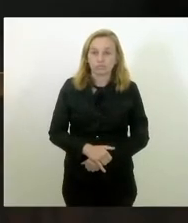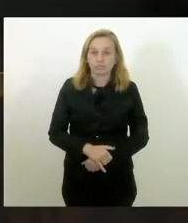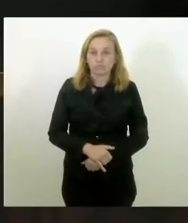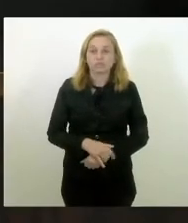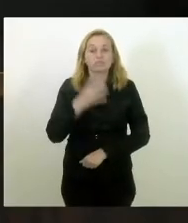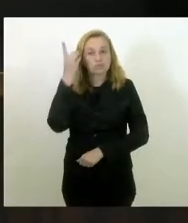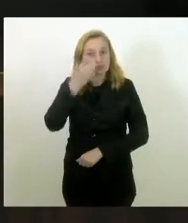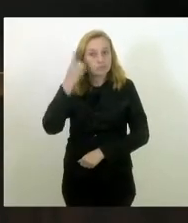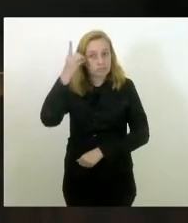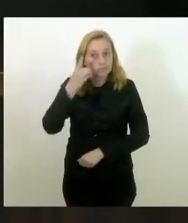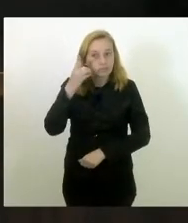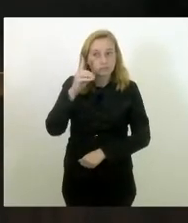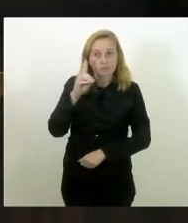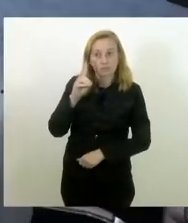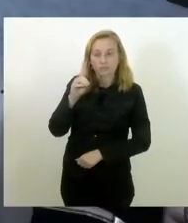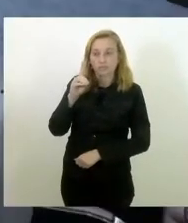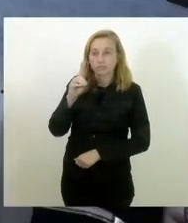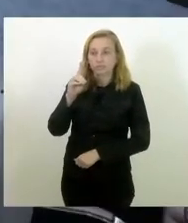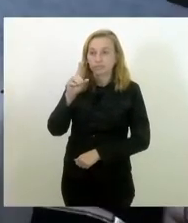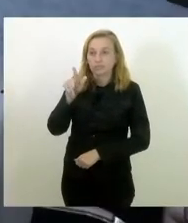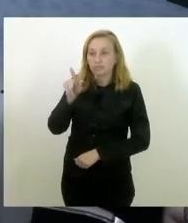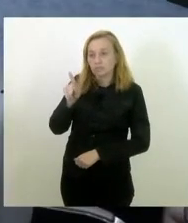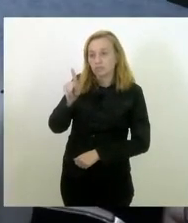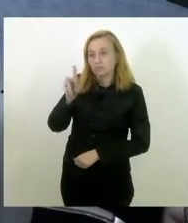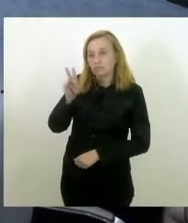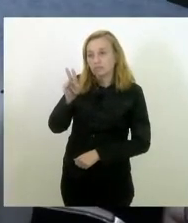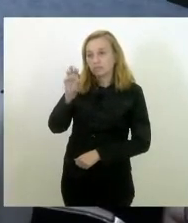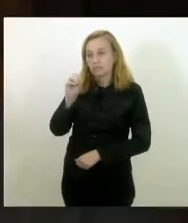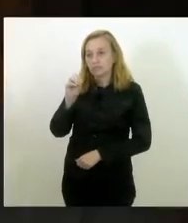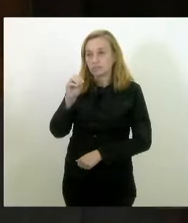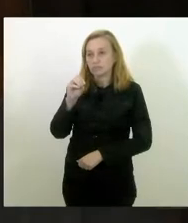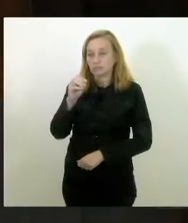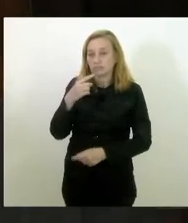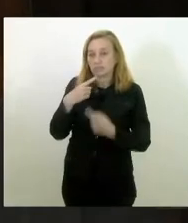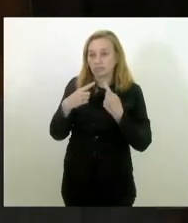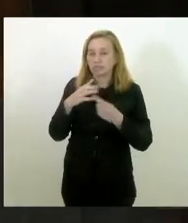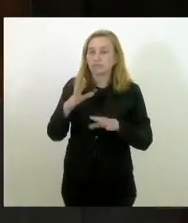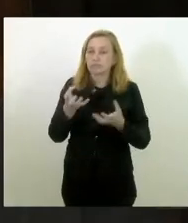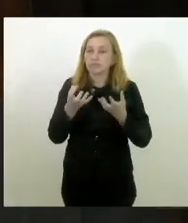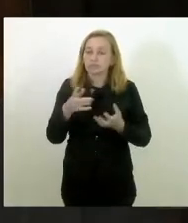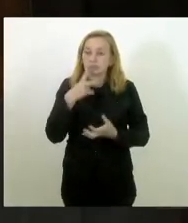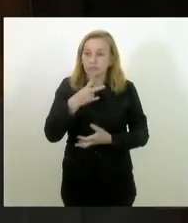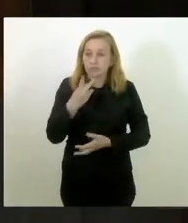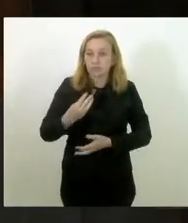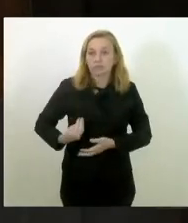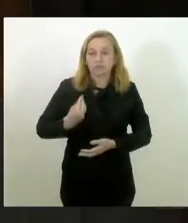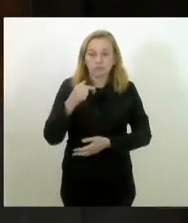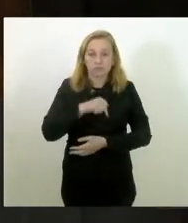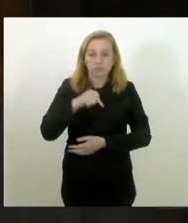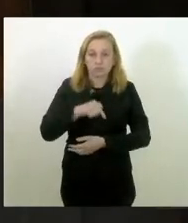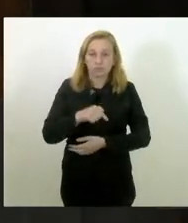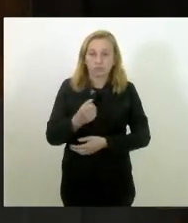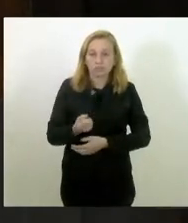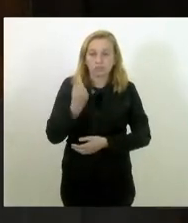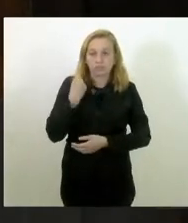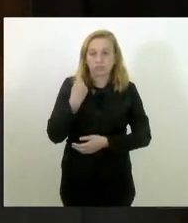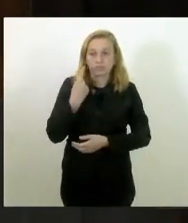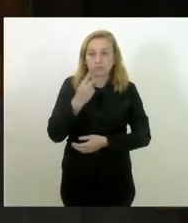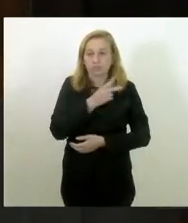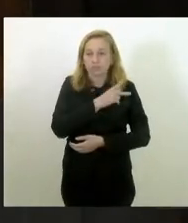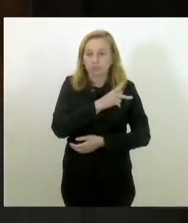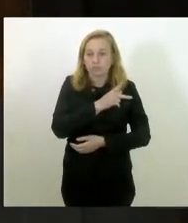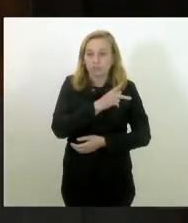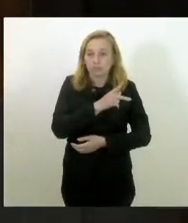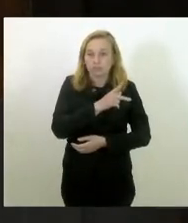Deputado Luiz Paulo para discutir, por favor. Deputado André, me permite, eu queria citar aqui a presença no plenário do nosso ex-deputado e vice-prefeito de